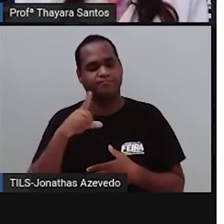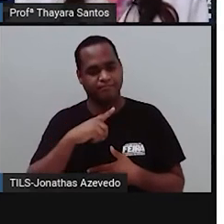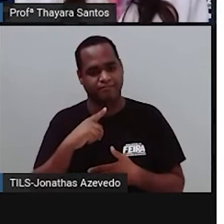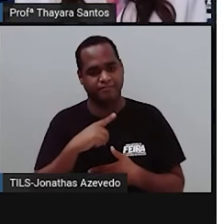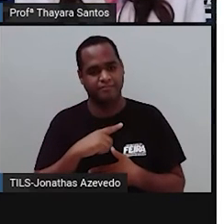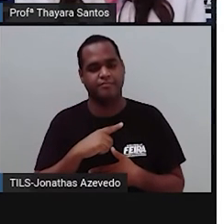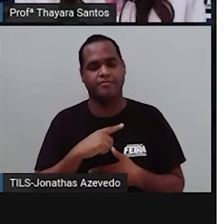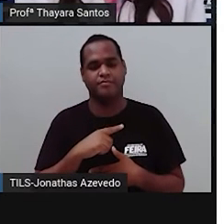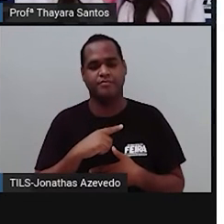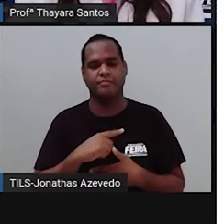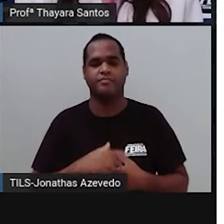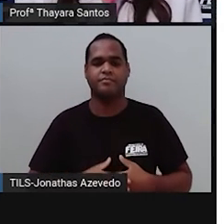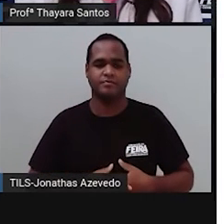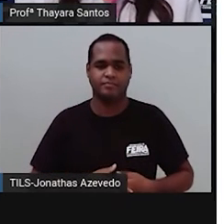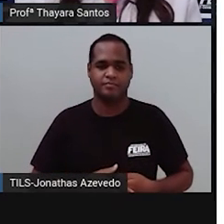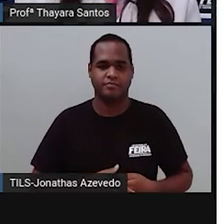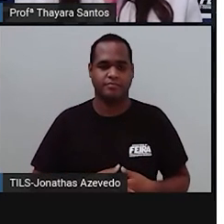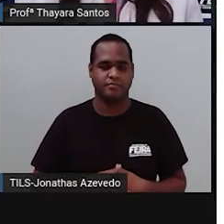dentro dos nossos ossos.